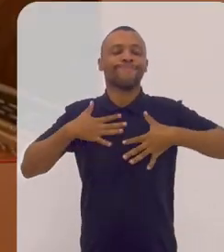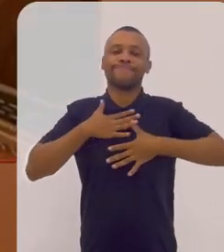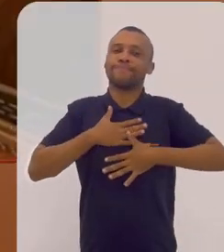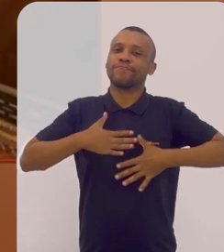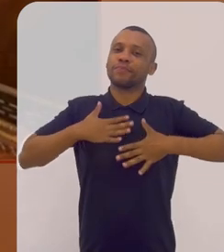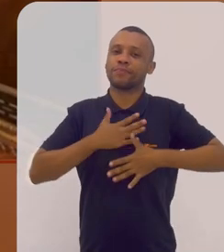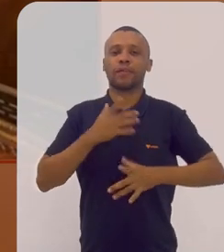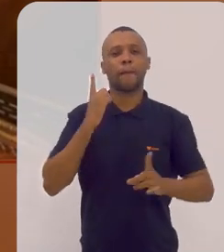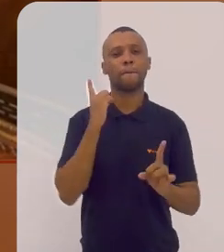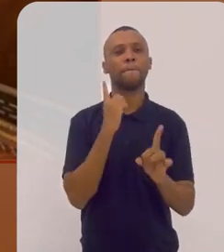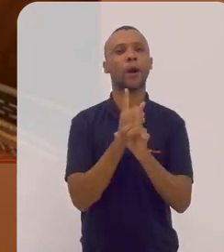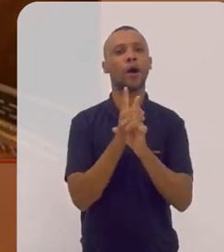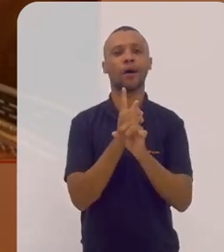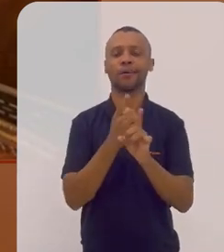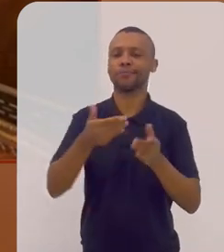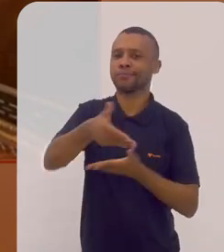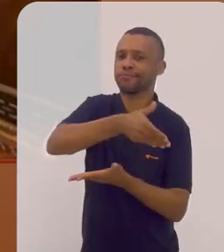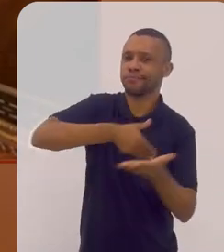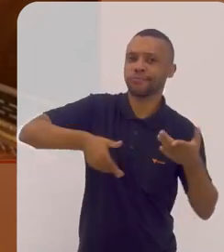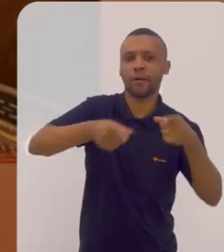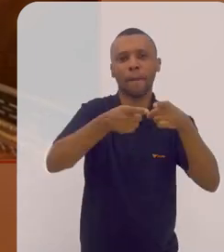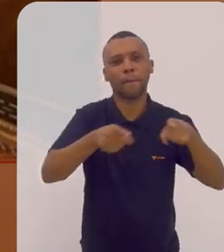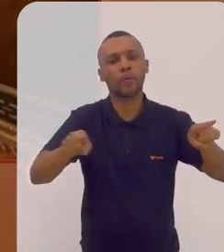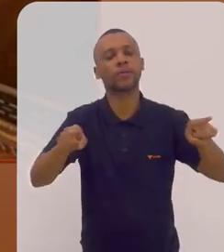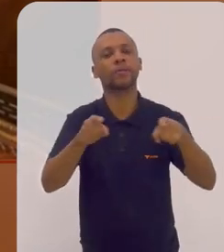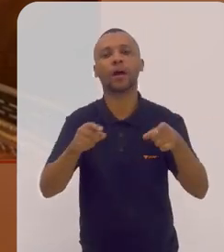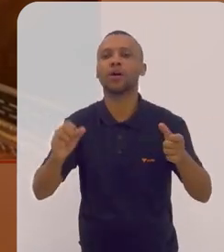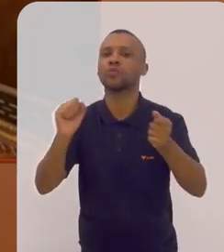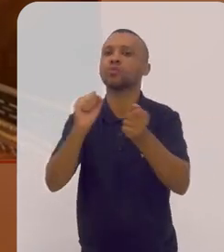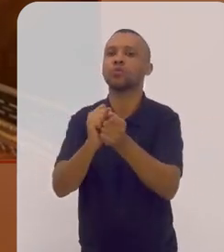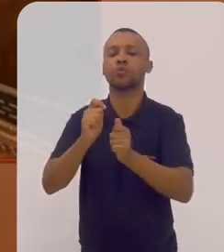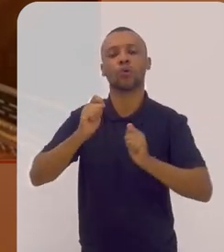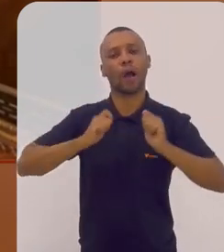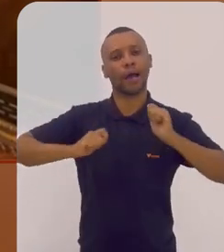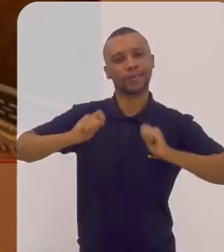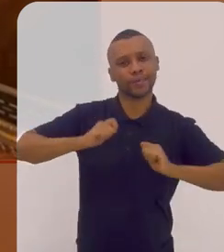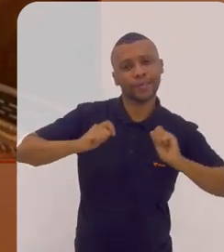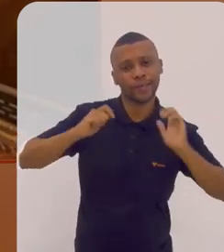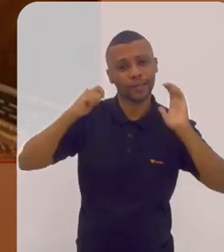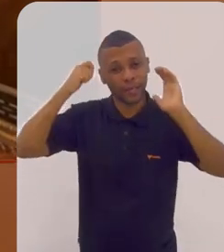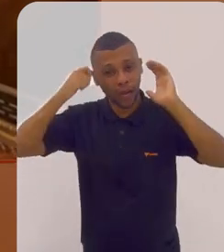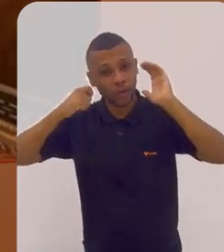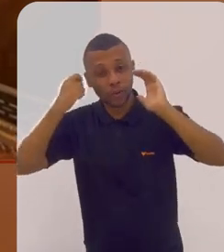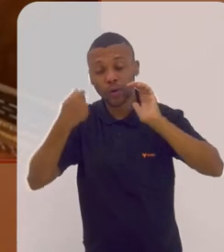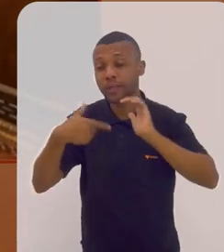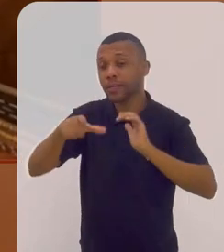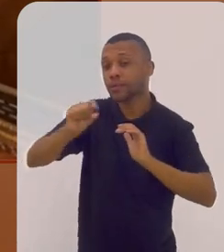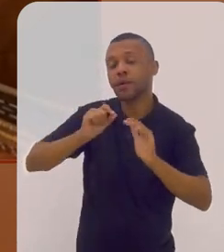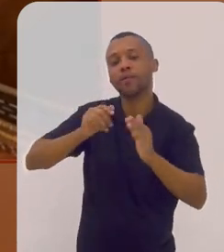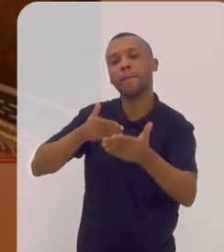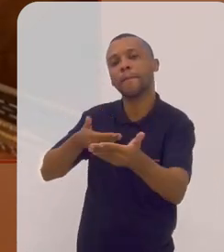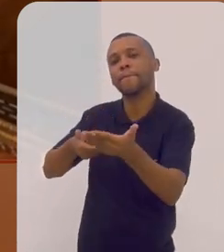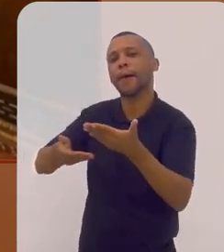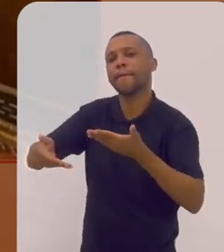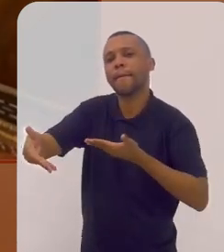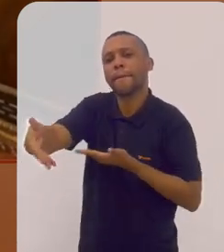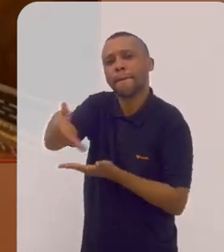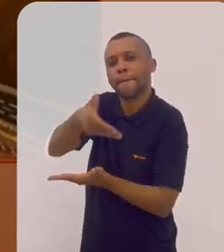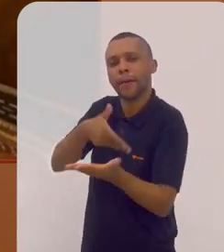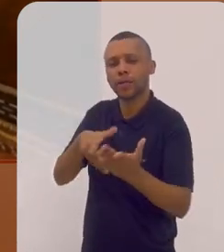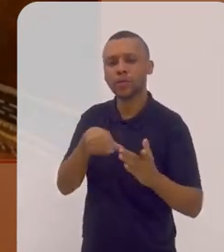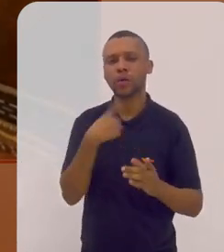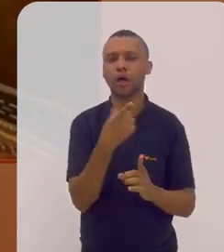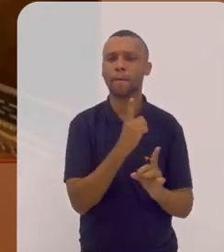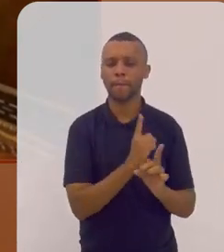prazeroso esse encontro musical com com artistas e essas escolhas são mútuas não é quer dizer